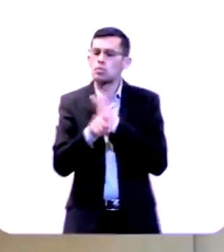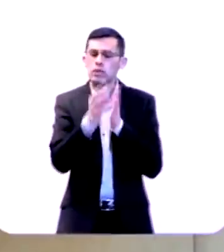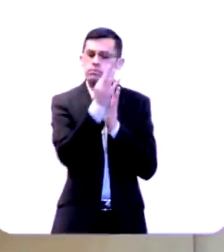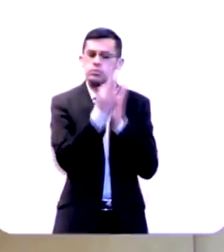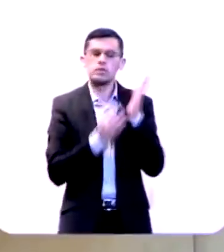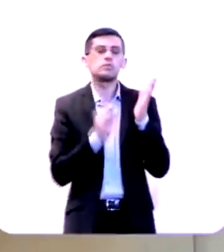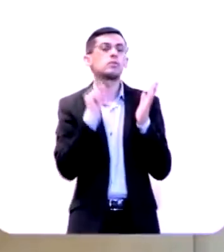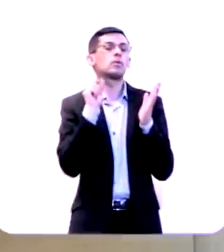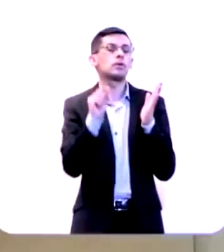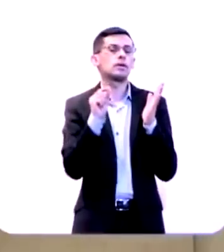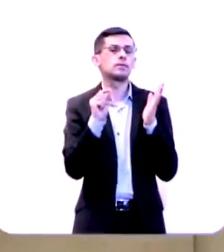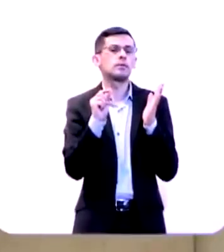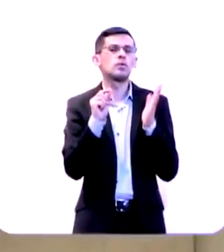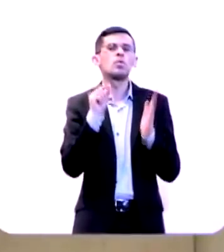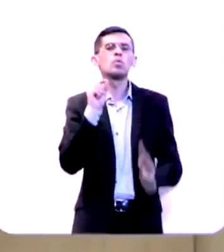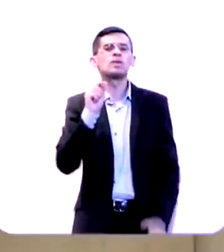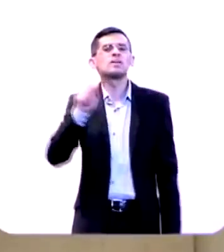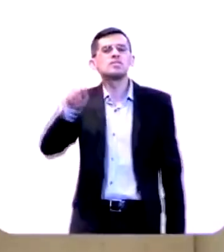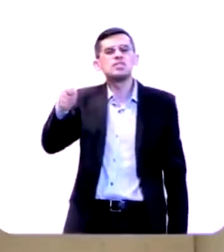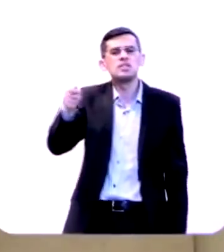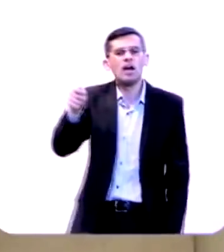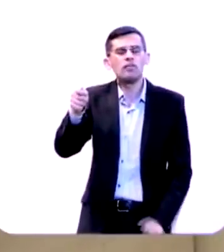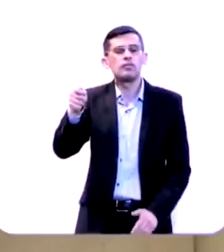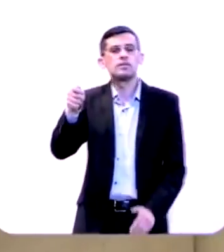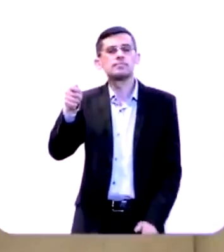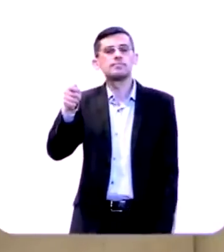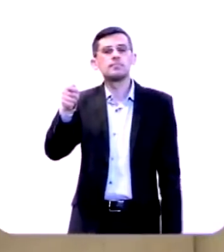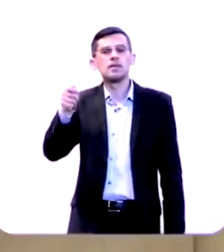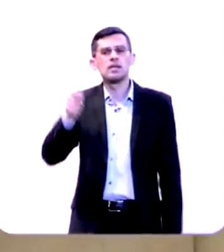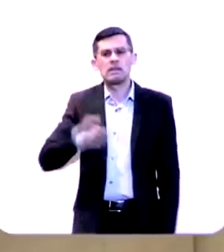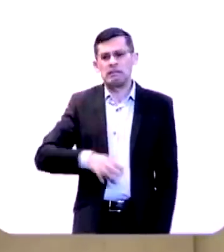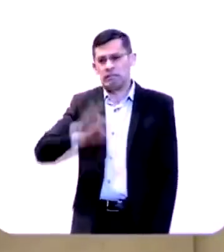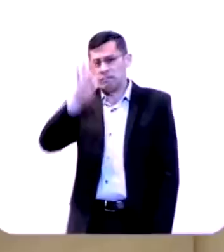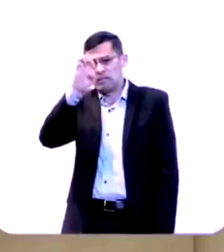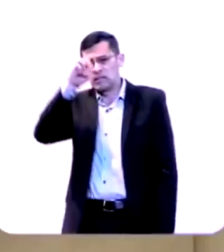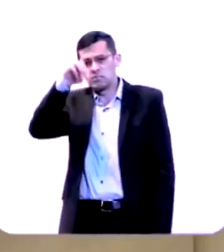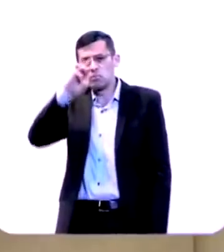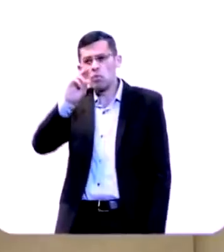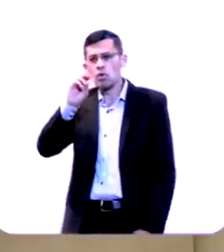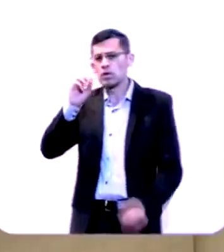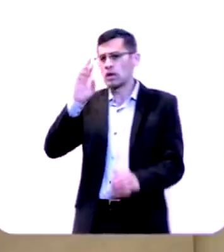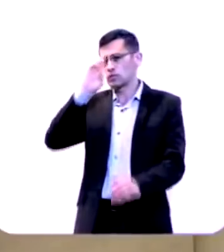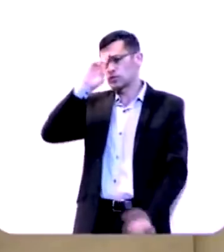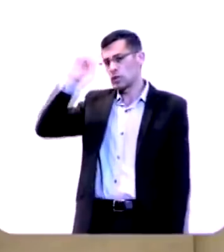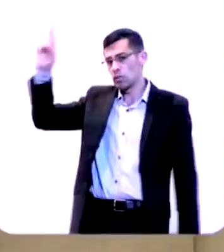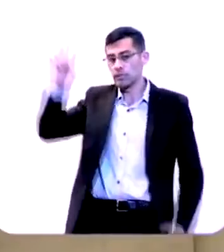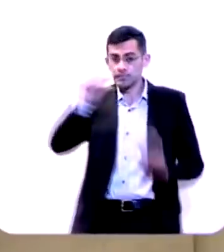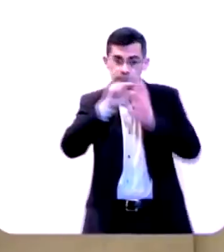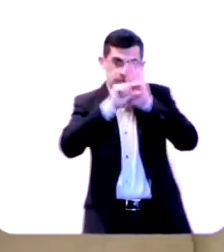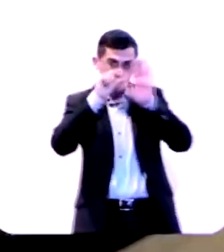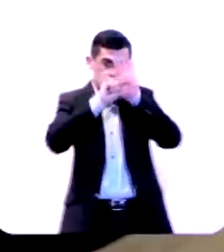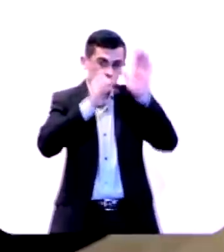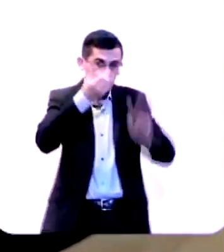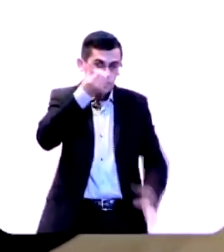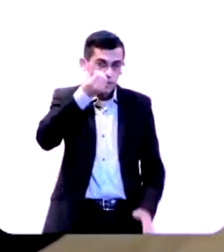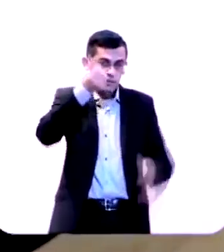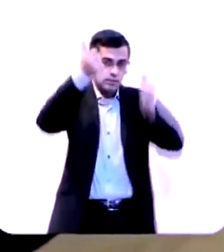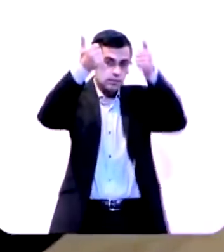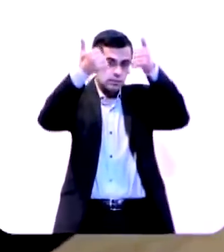fazer ao texto é que chave é esta temor do Senhor? Diz o verso 6